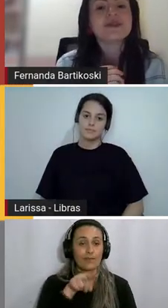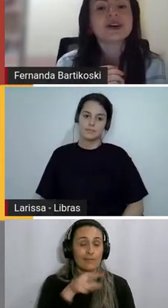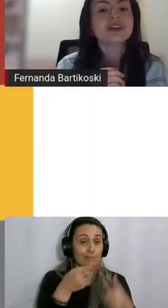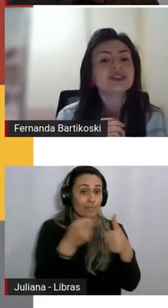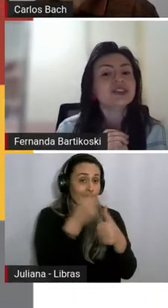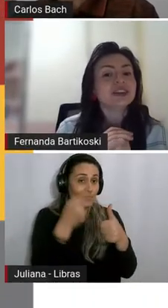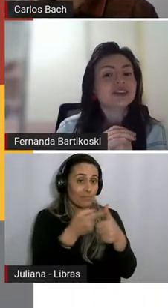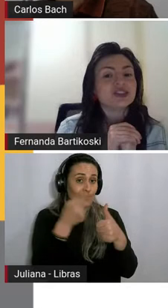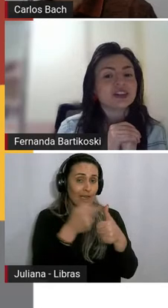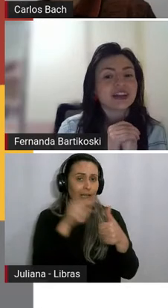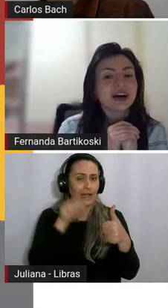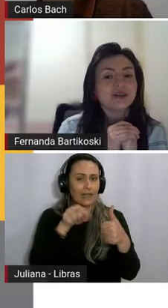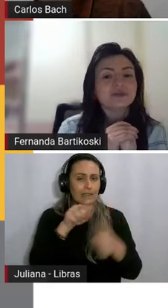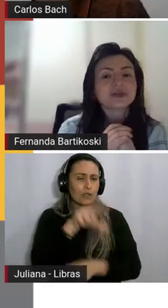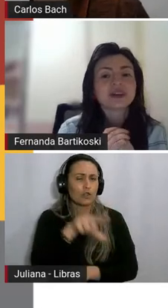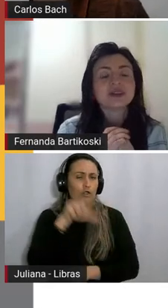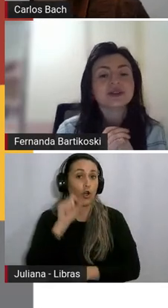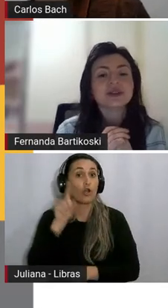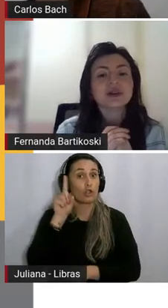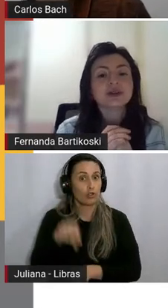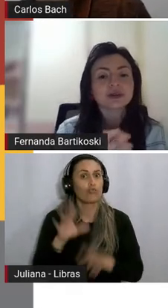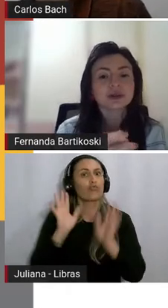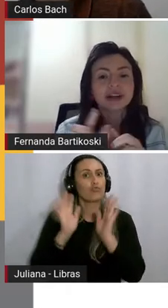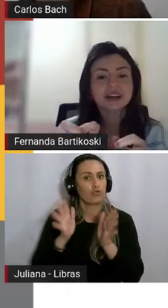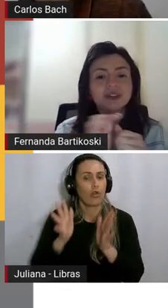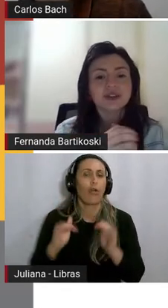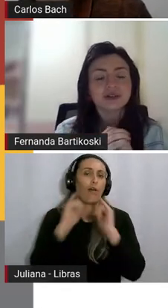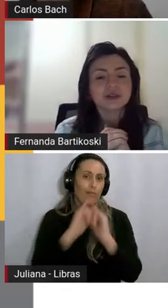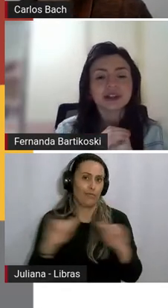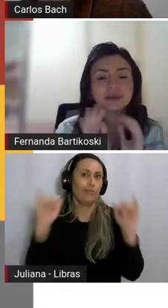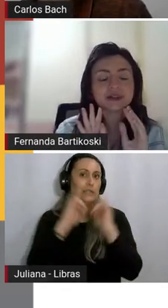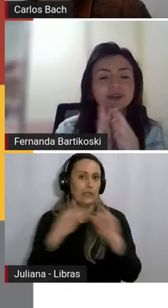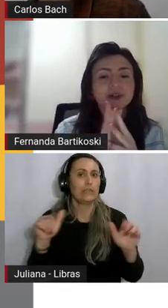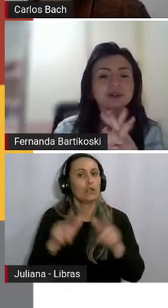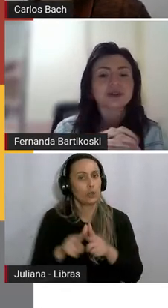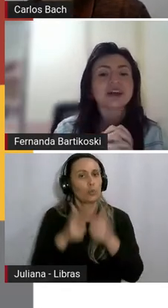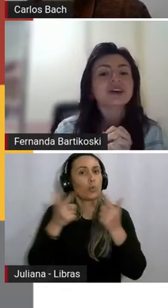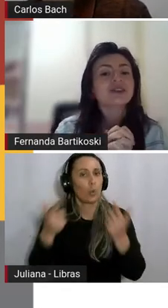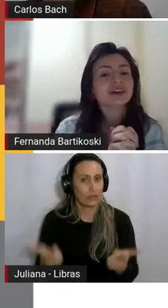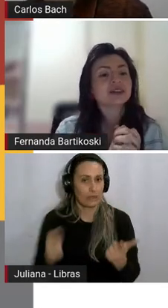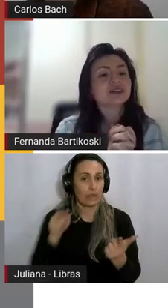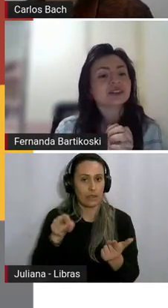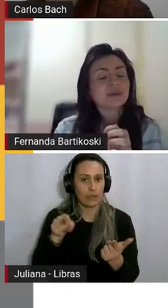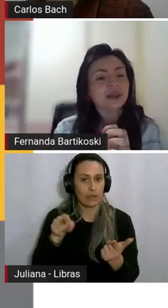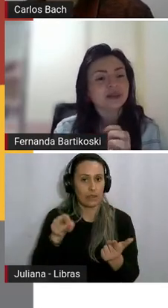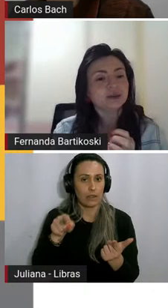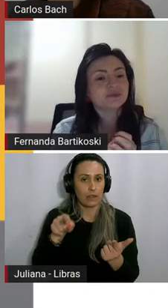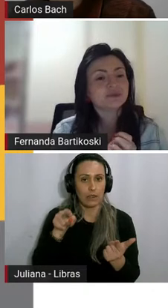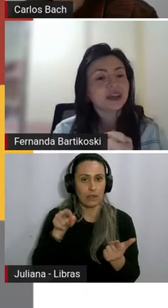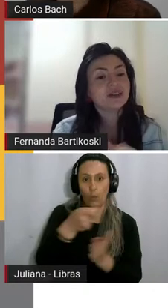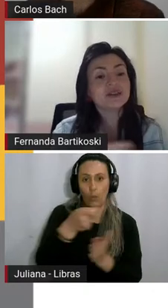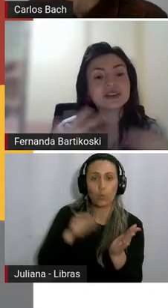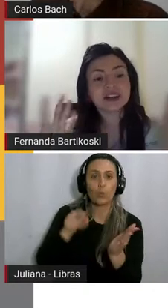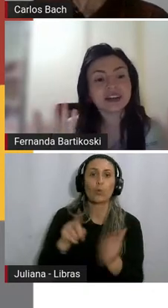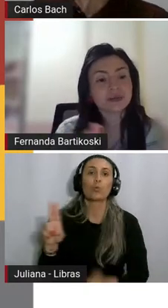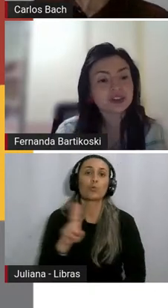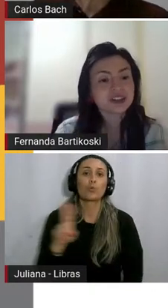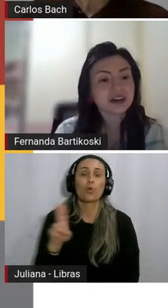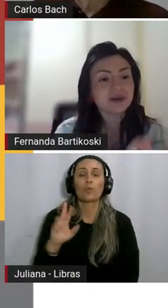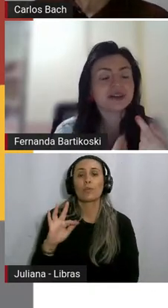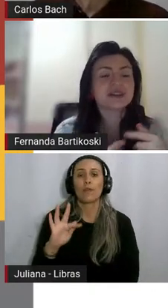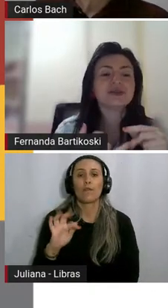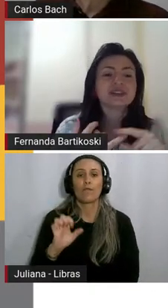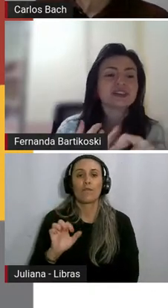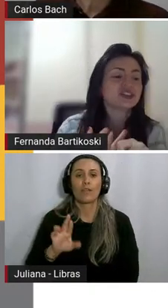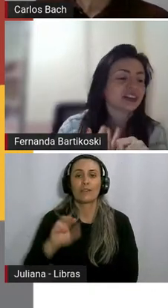foi notícia de jornal do autor, ali ficou a autora, mas foi o autor, Fernando Sabino. Gostaríamos